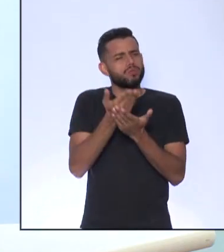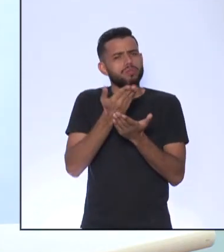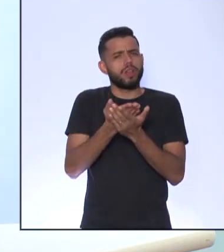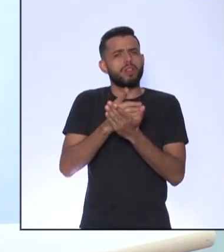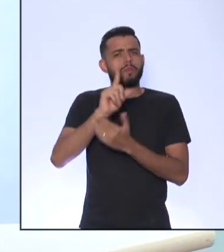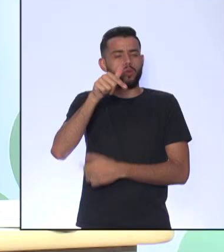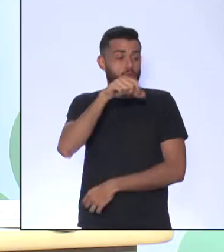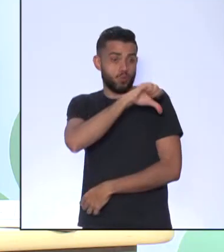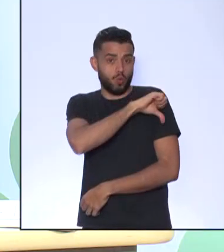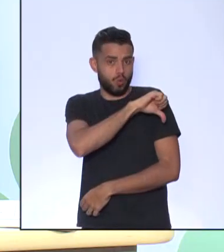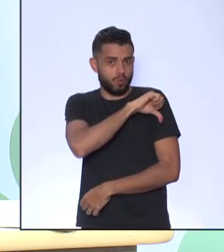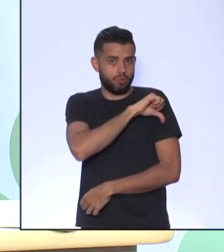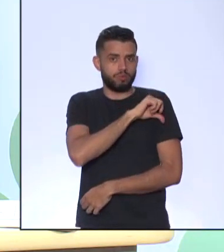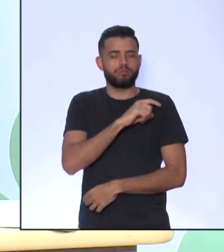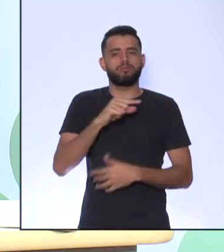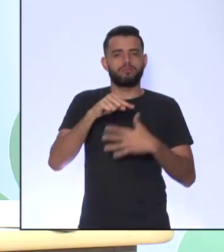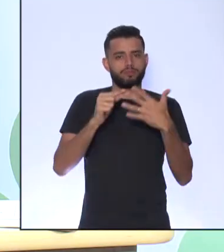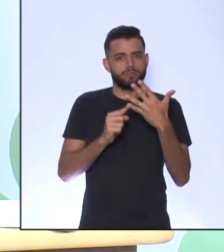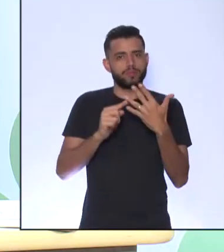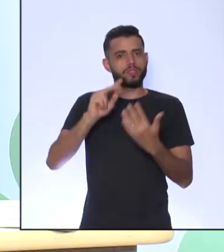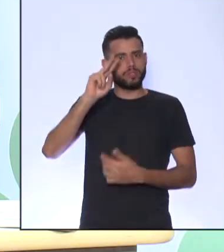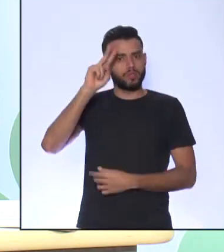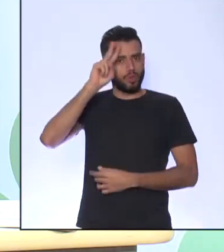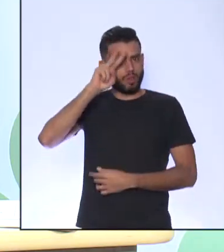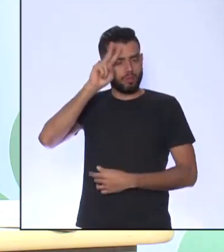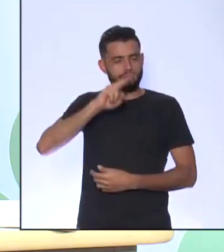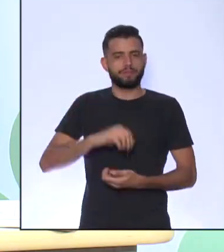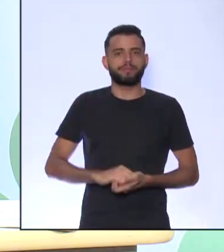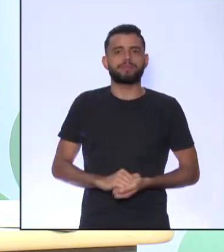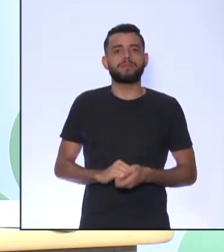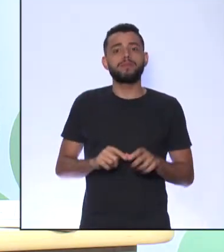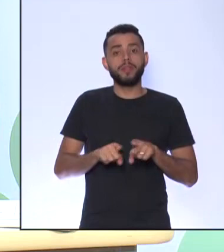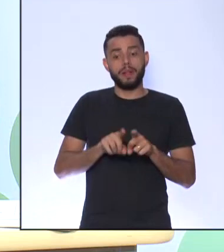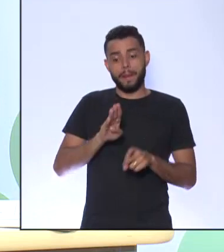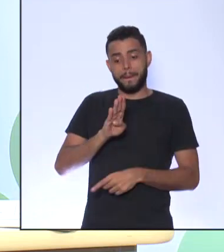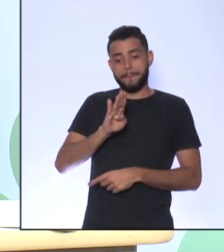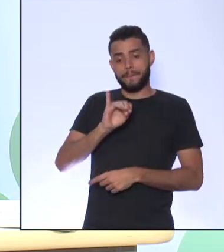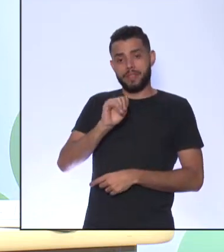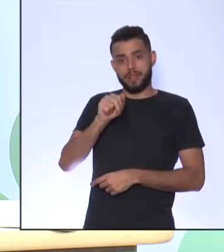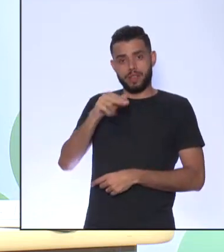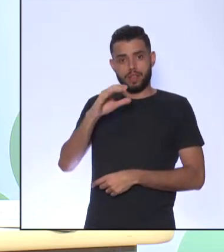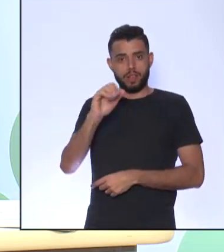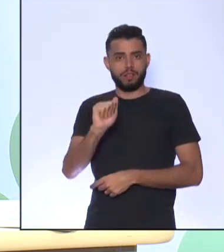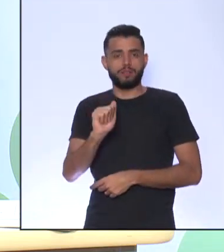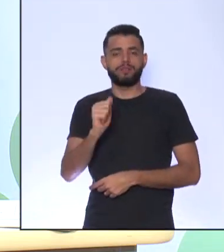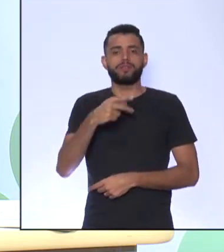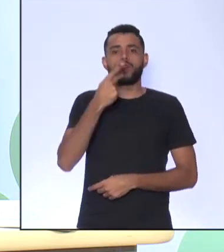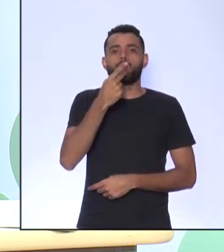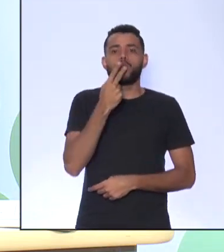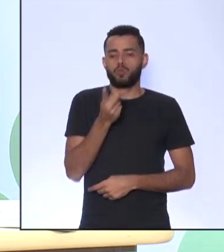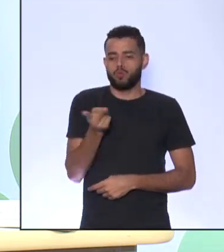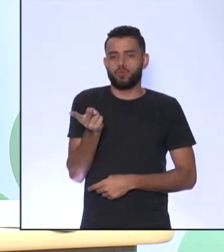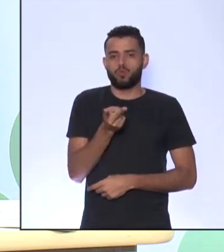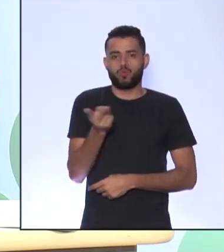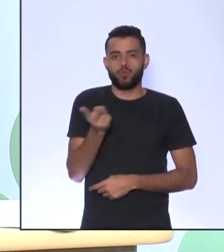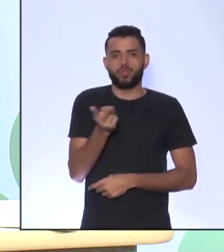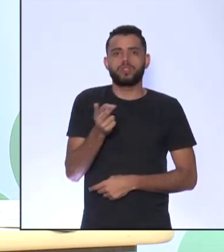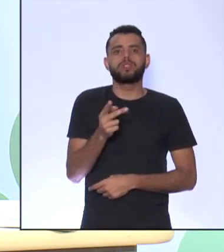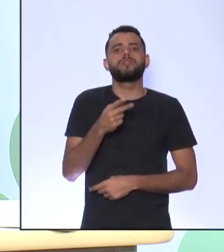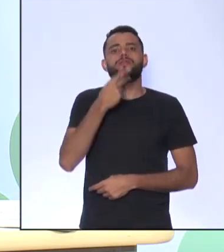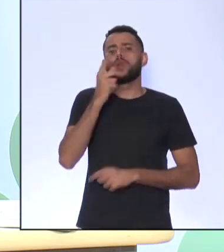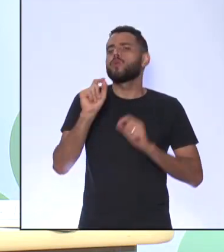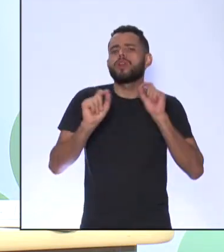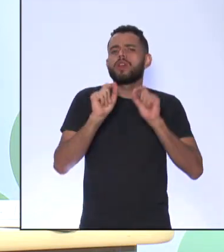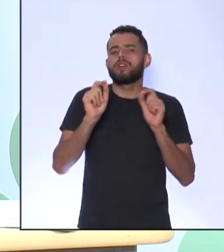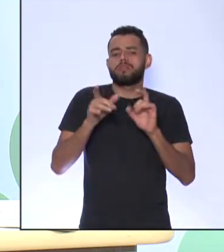Inclusive, a Bianca apontou aqui, em relação à pergunta 3 Que os dois homens falam liberdade